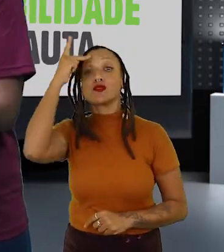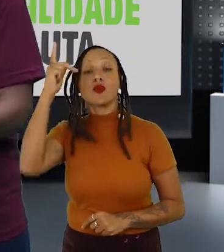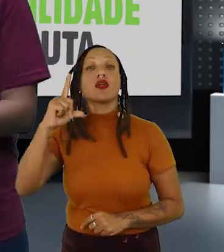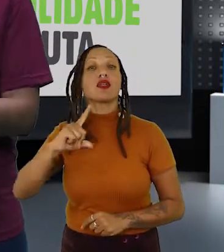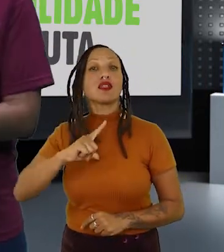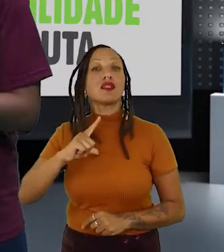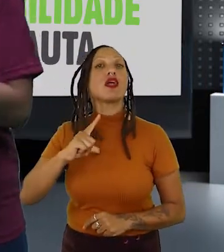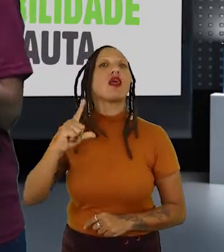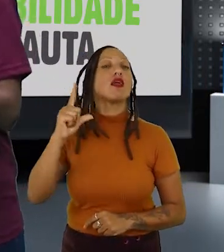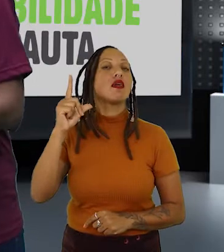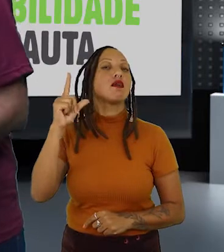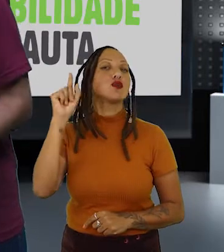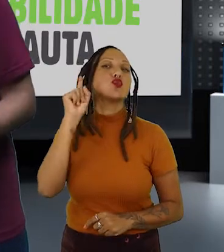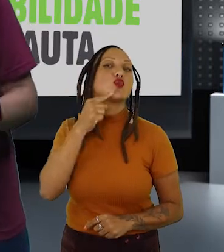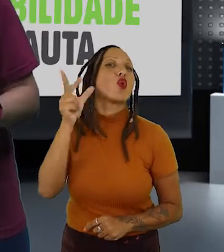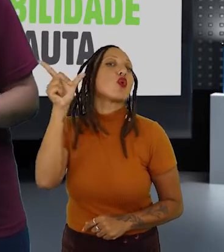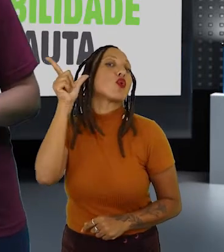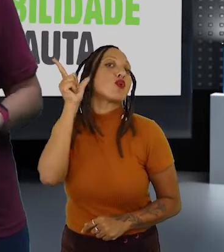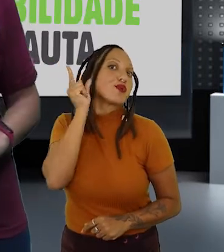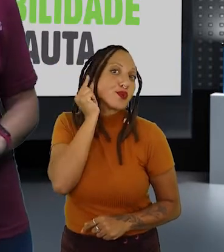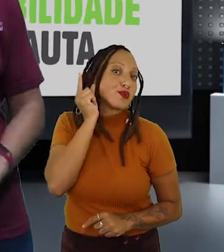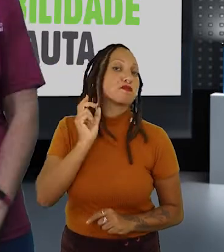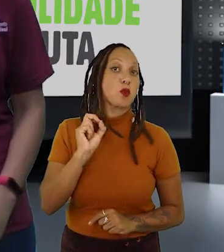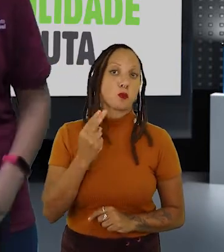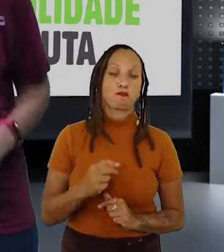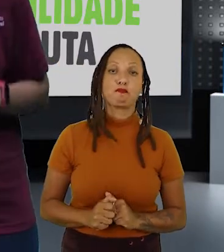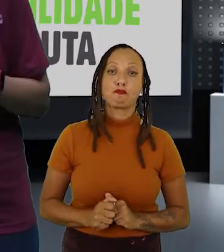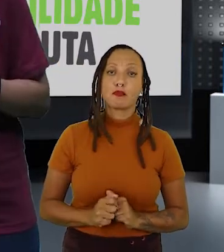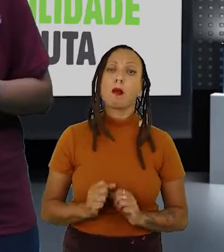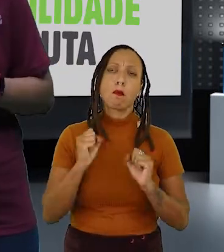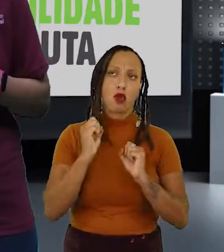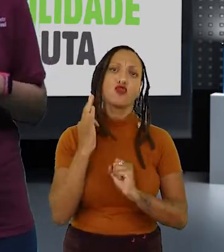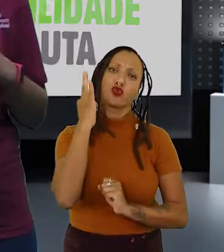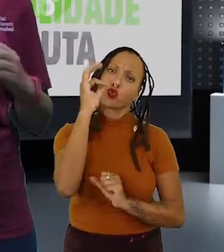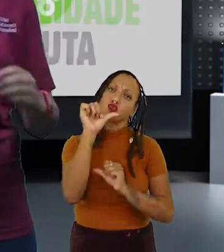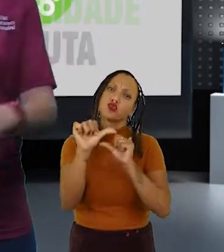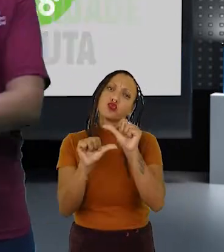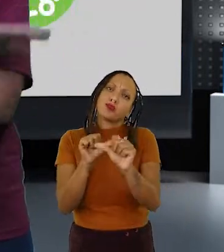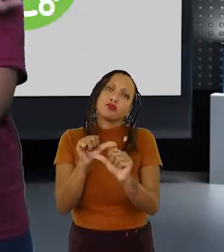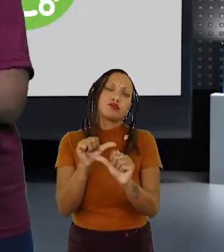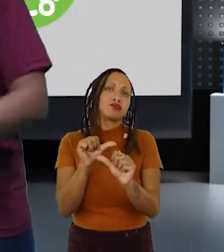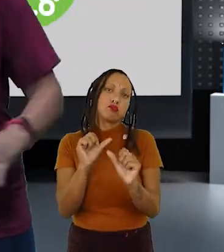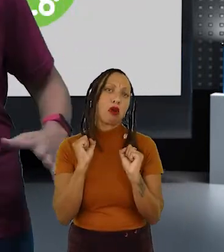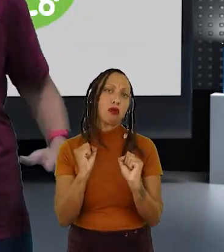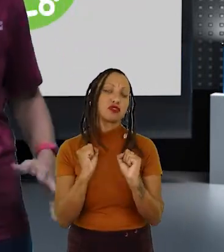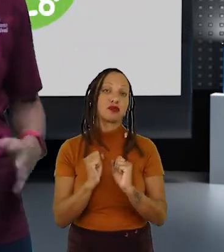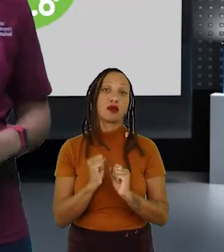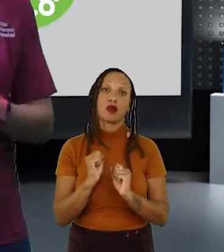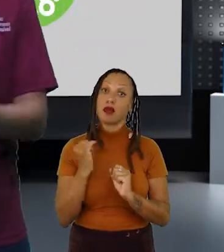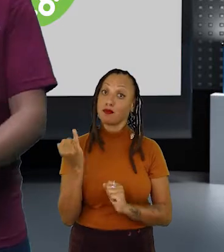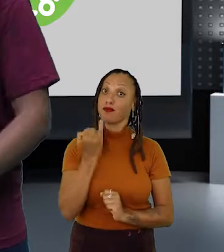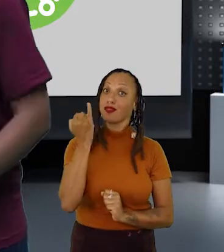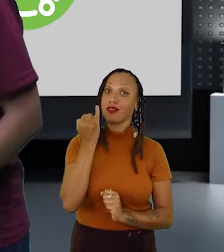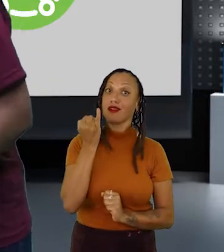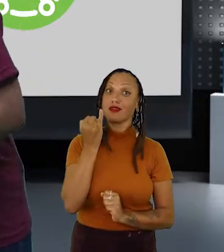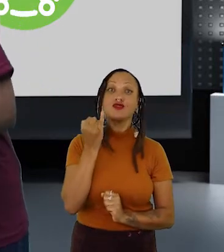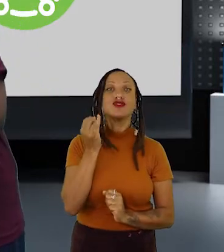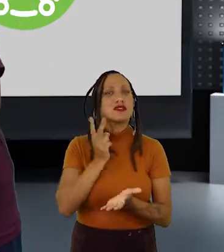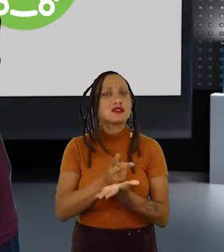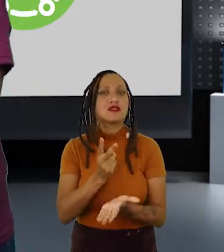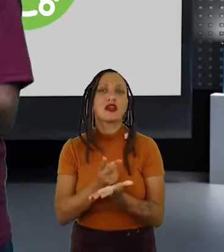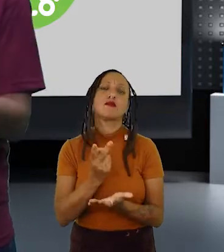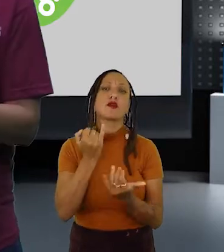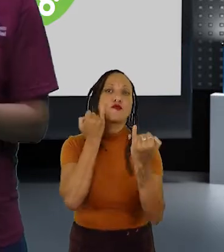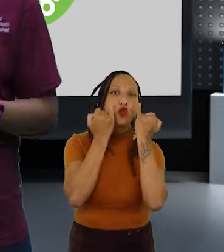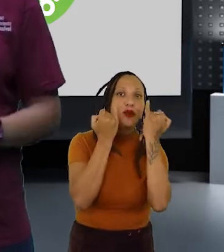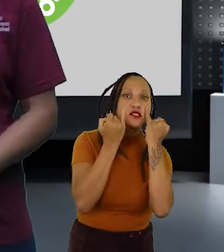claro que no futuro, eles também podem ser substituídos. Por isso, é muito importante a gente se manter sempre atualizado dessas pautas